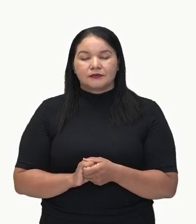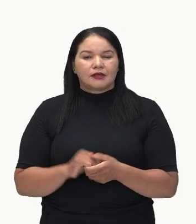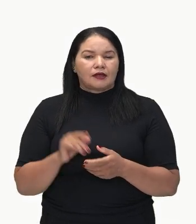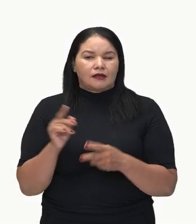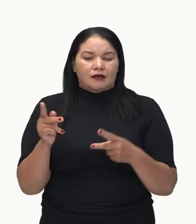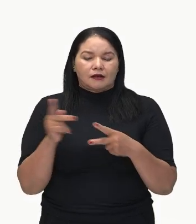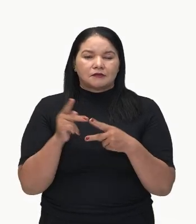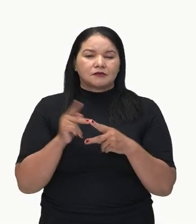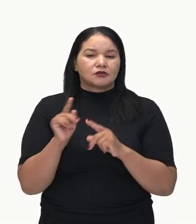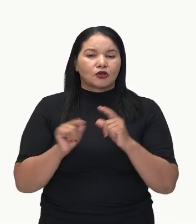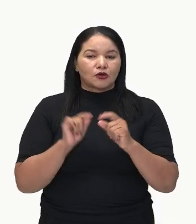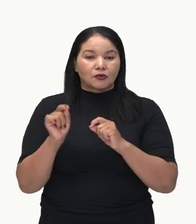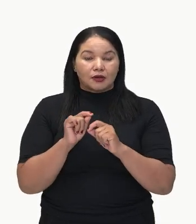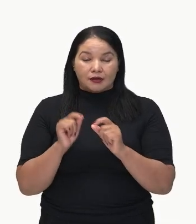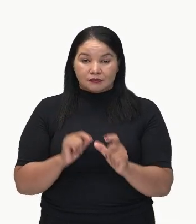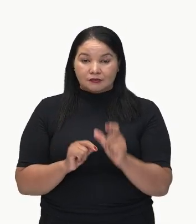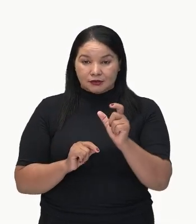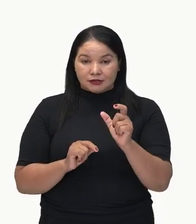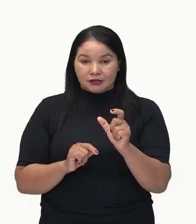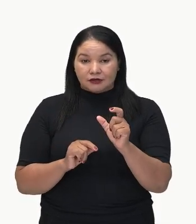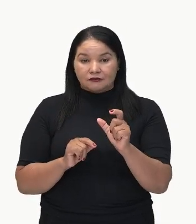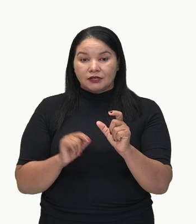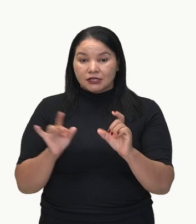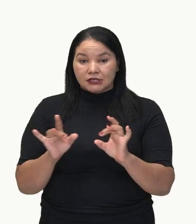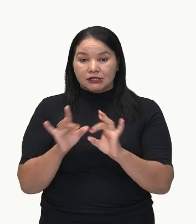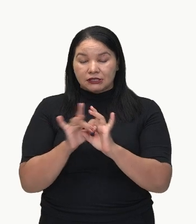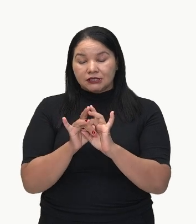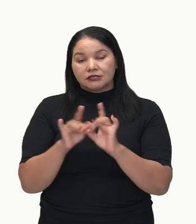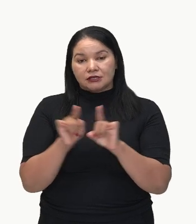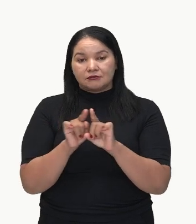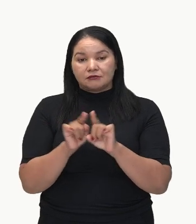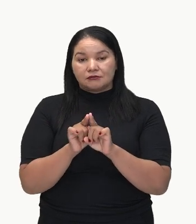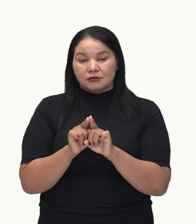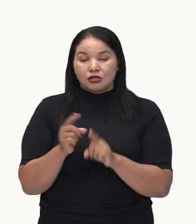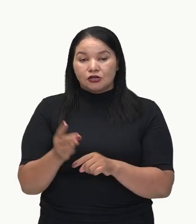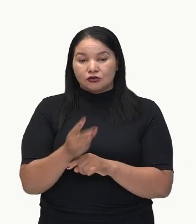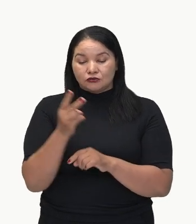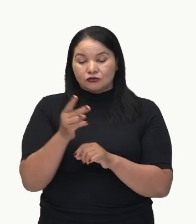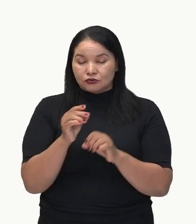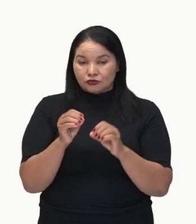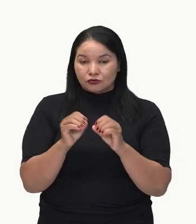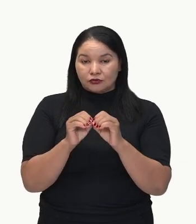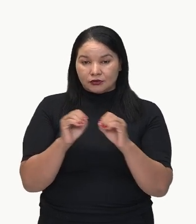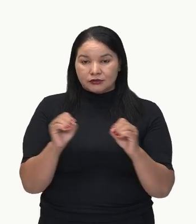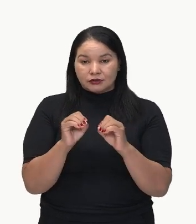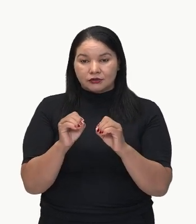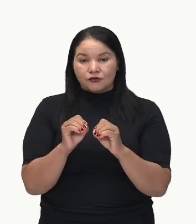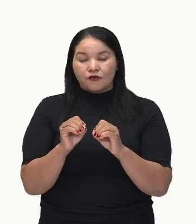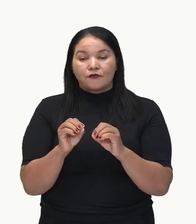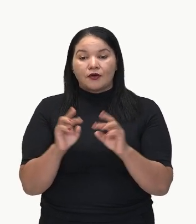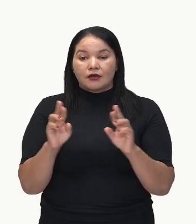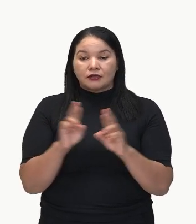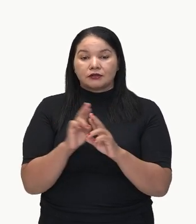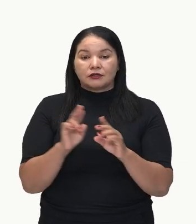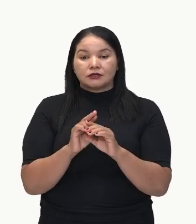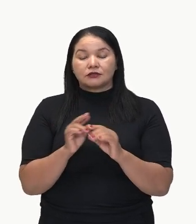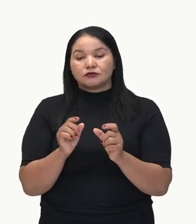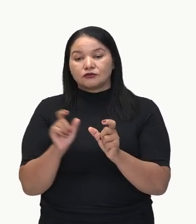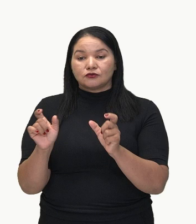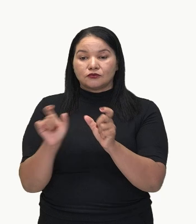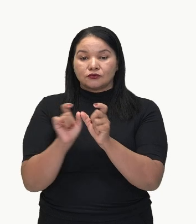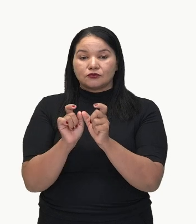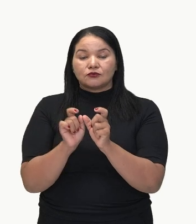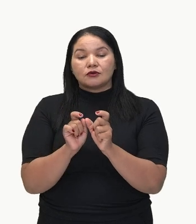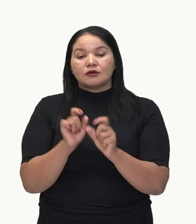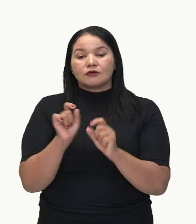preposição? É uma palavra invariável que liga também dois termos de oração numa relação de subordinação, de onde,